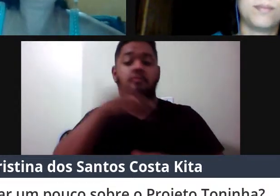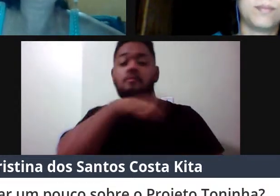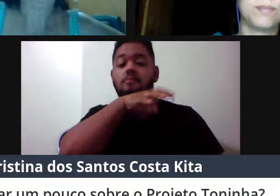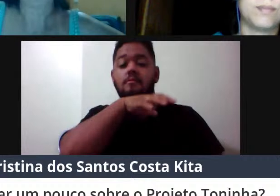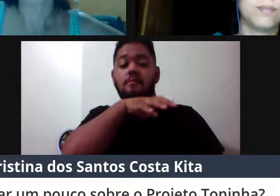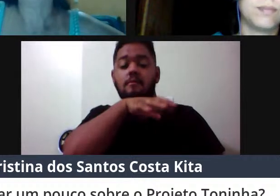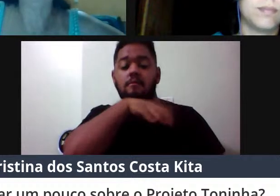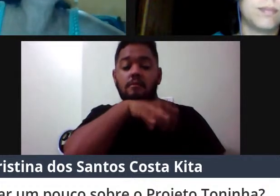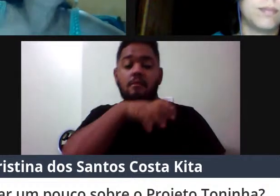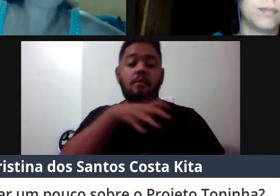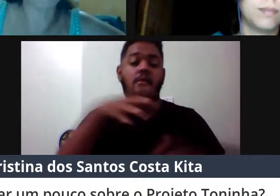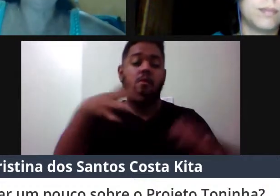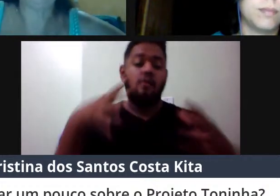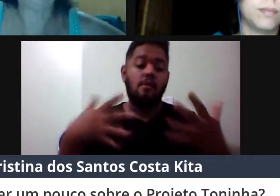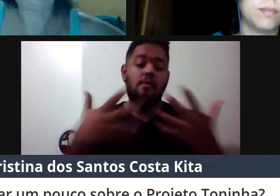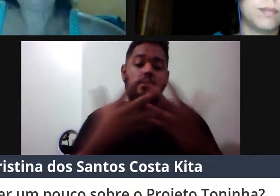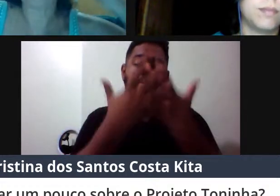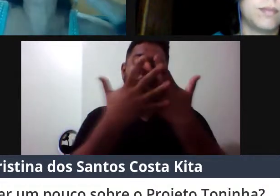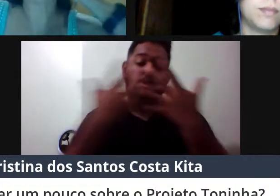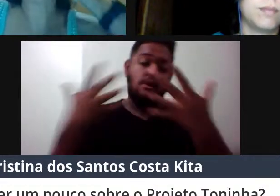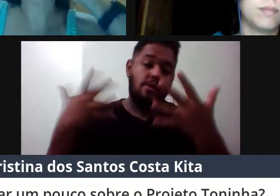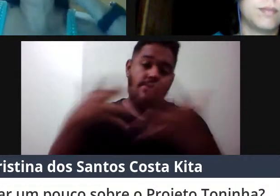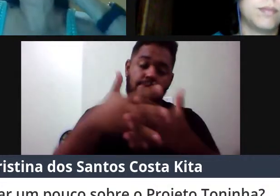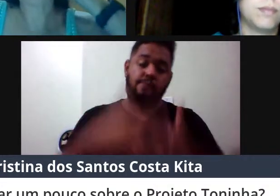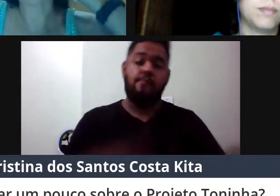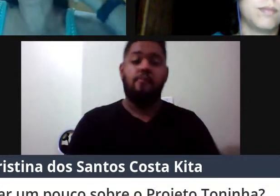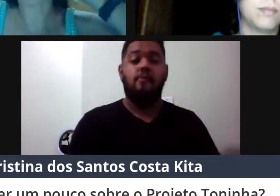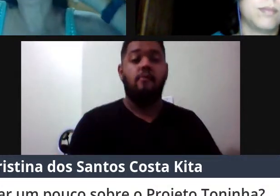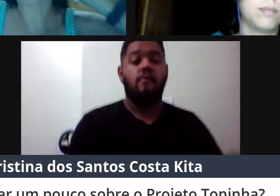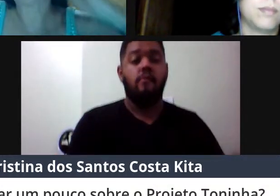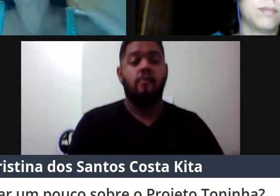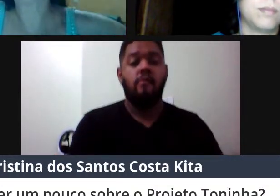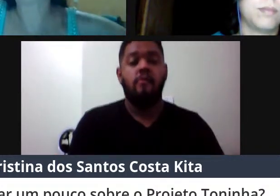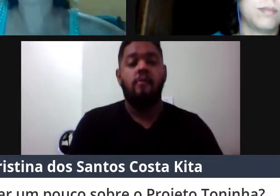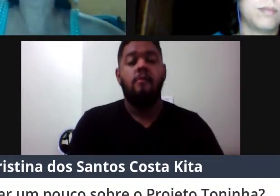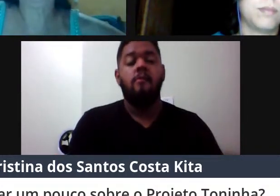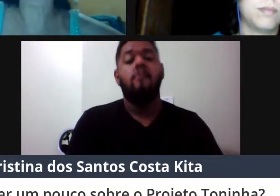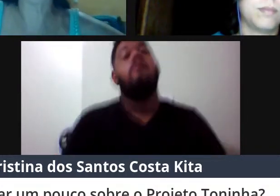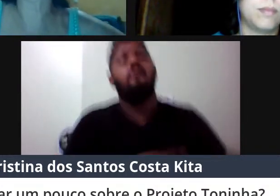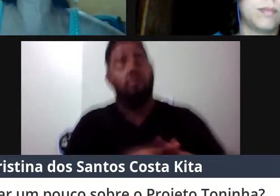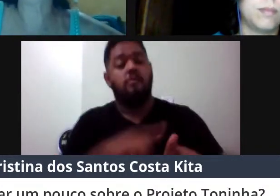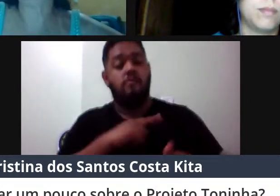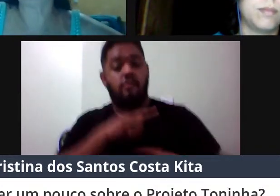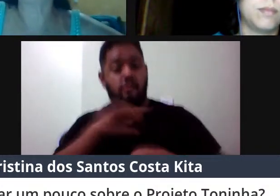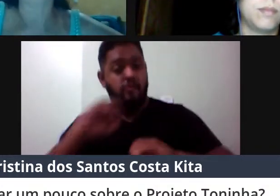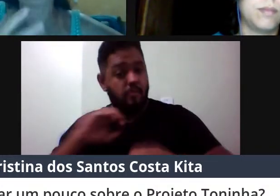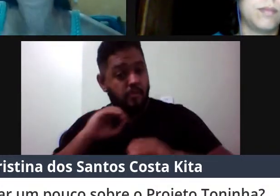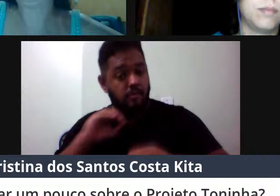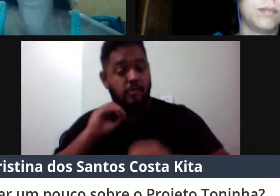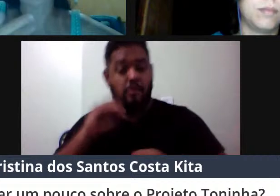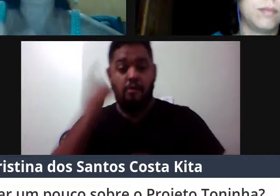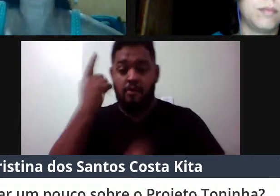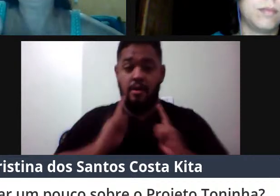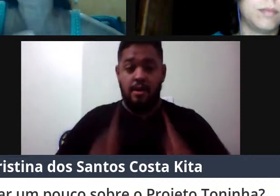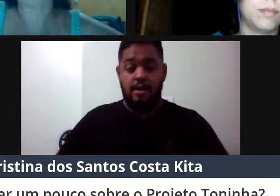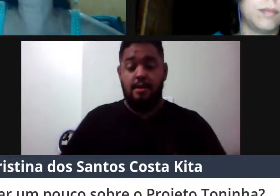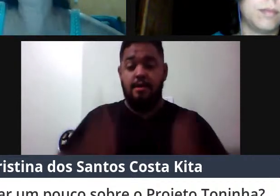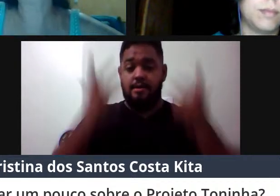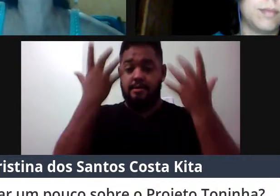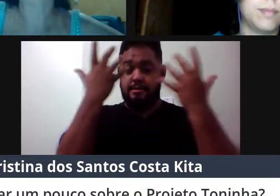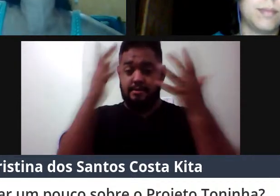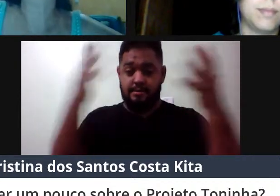mortalidade. Além disso, gente faz trabalhos de educação ambiental, atua na gestão também, instâncias governamentais,